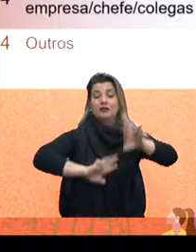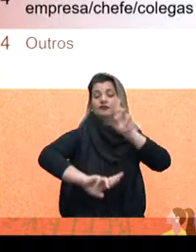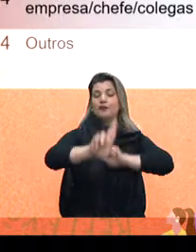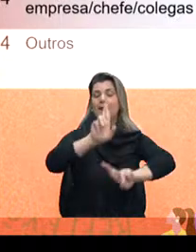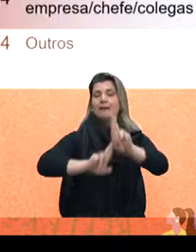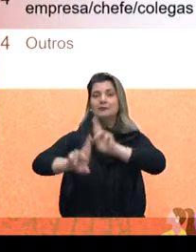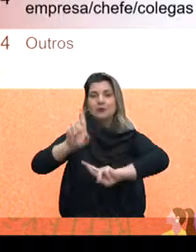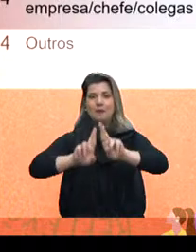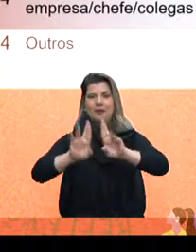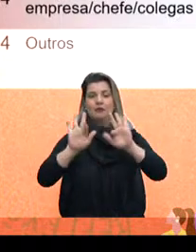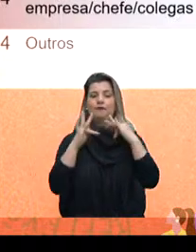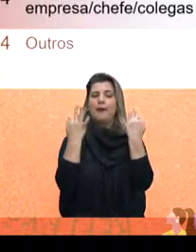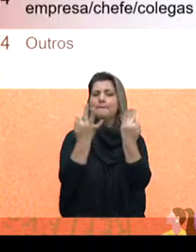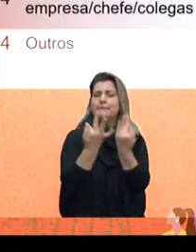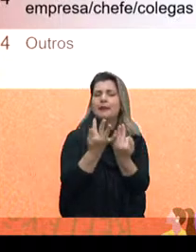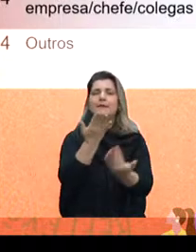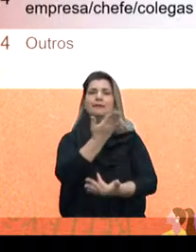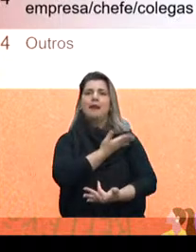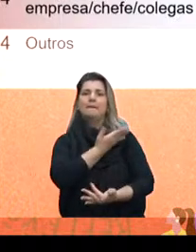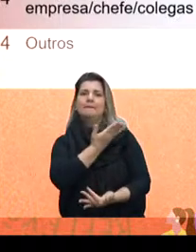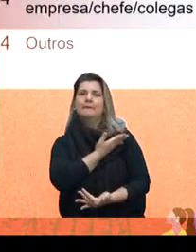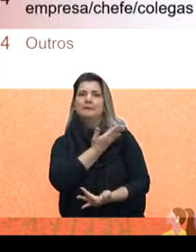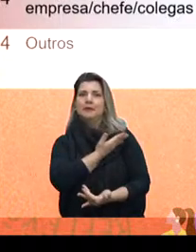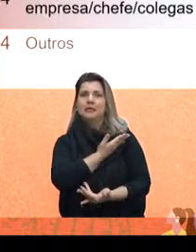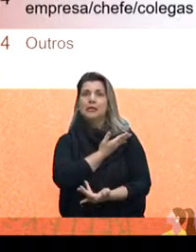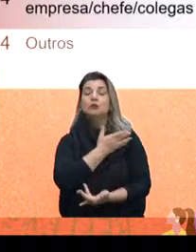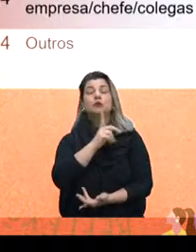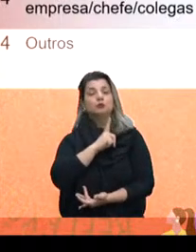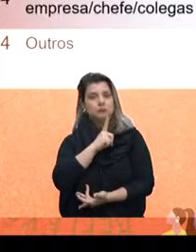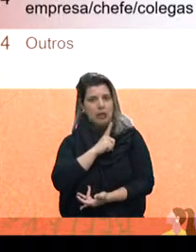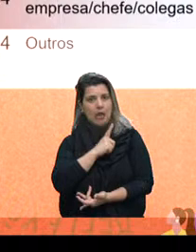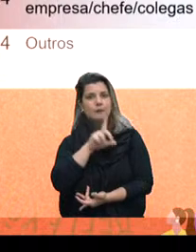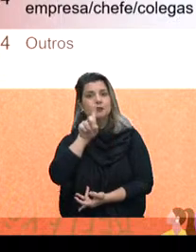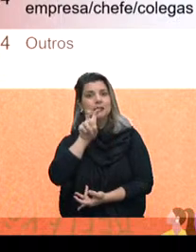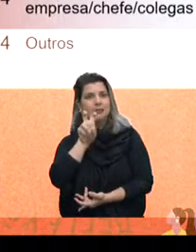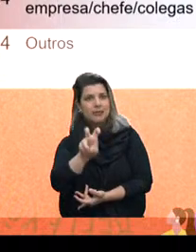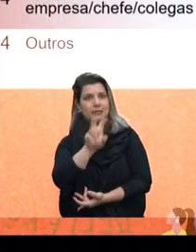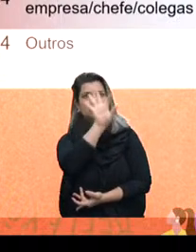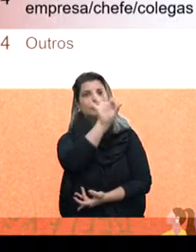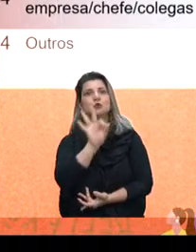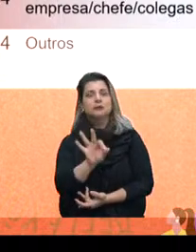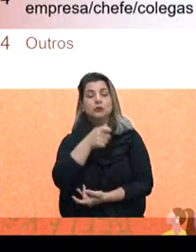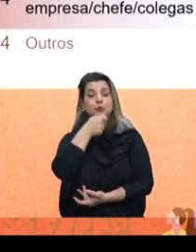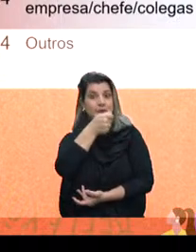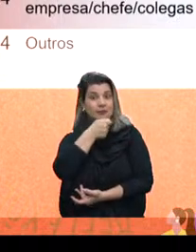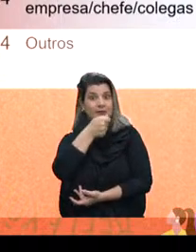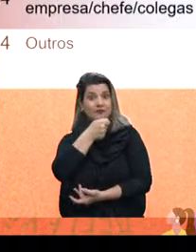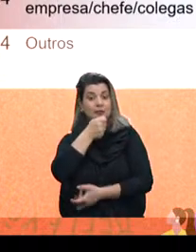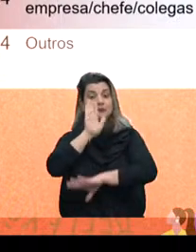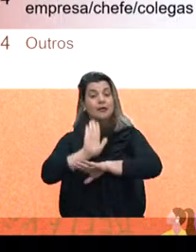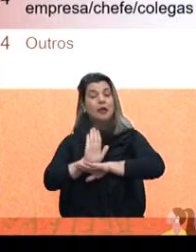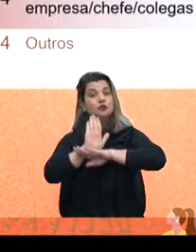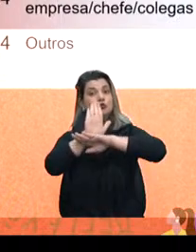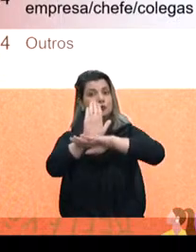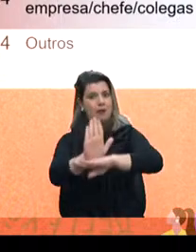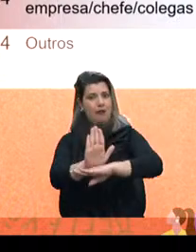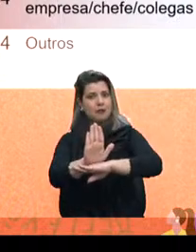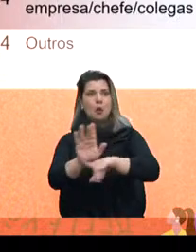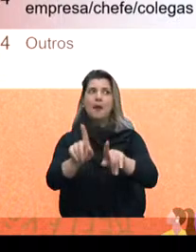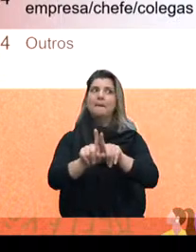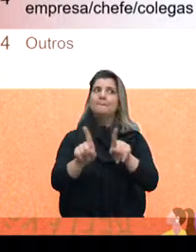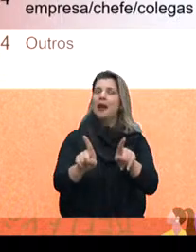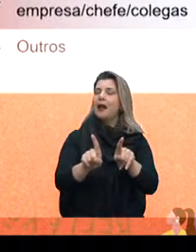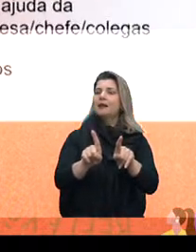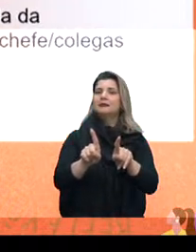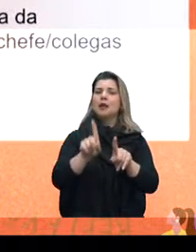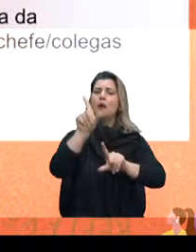família e os amigos. Então, nós botarmos aí, nós temos 15% desses entrevistados que ajudaram, mas não se